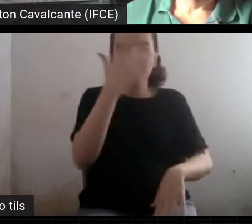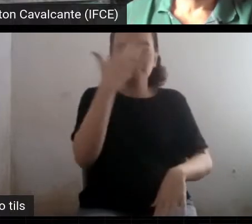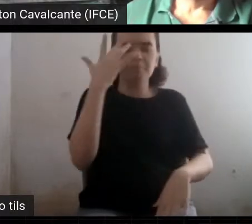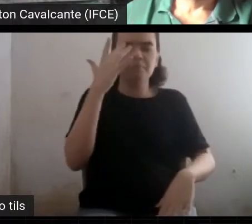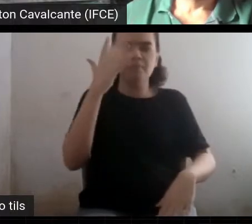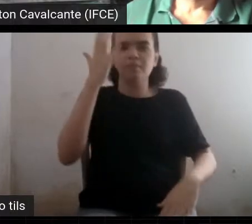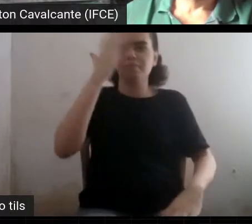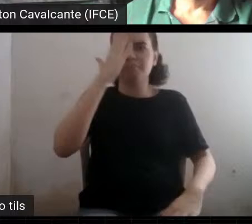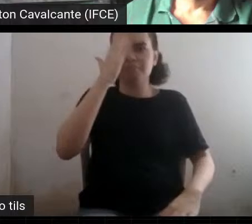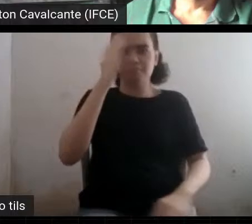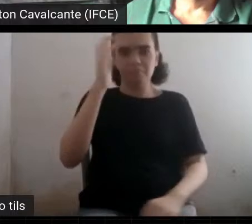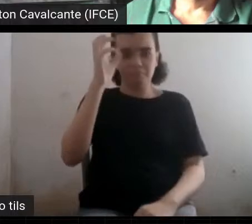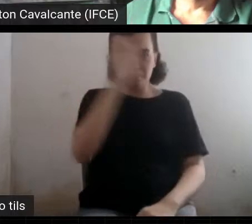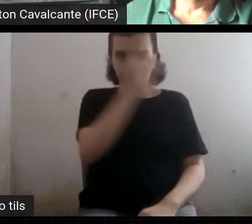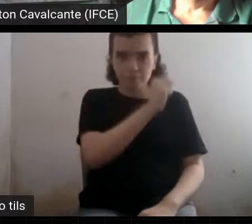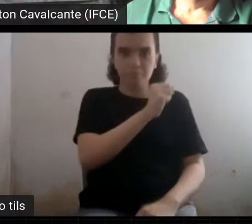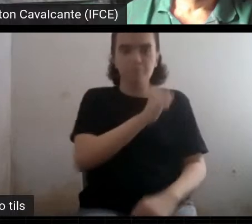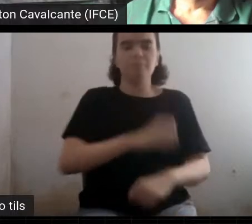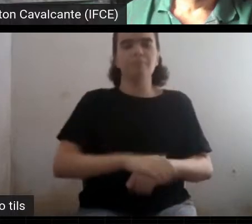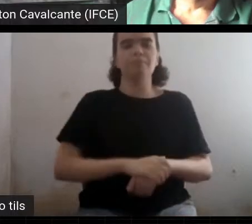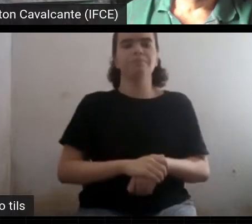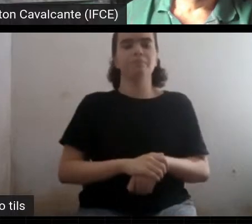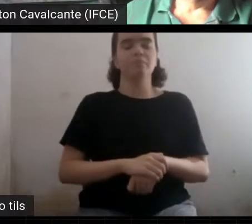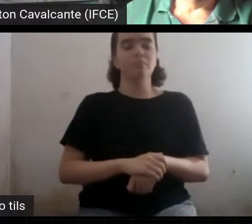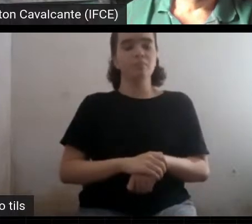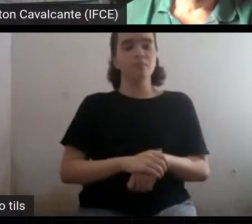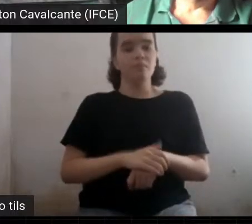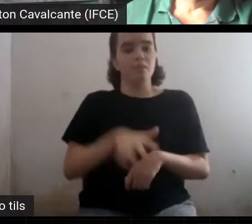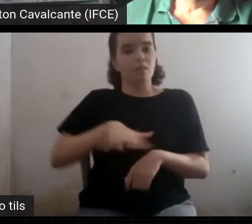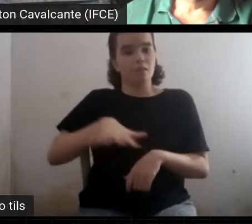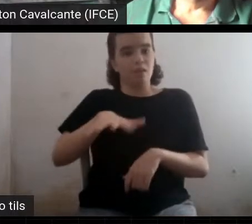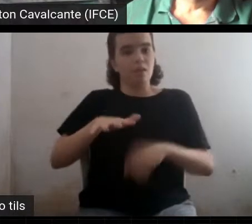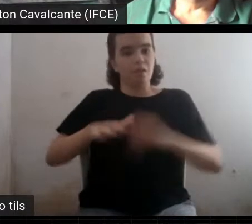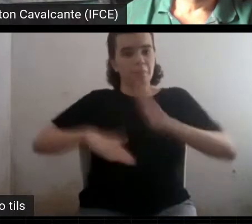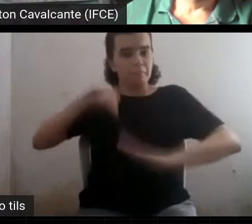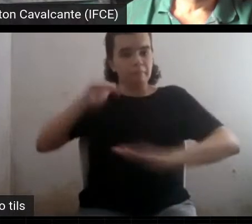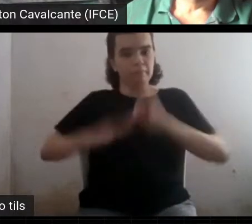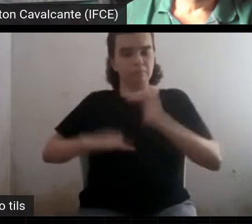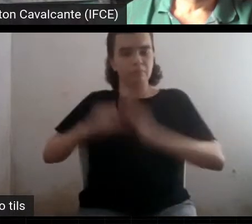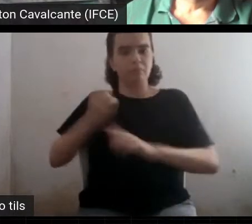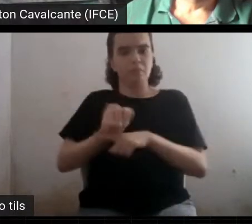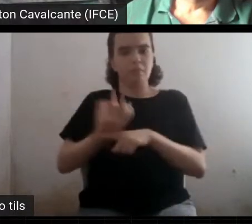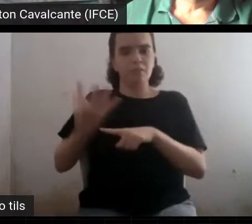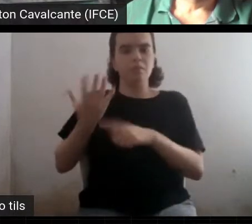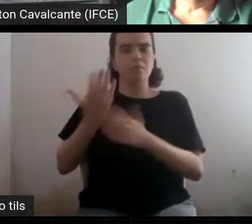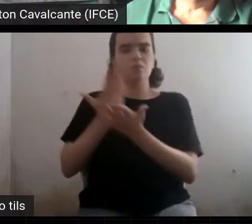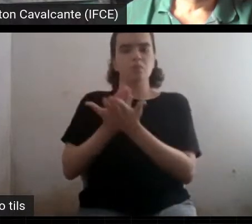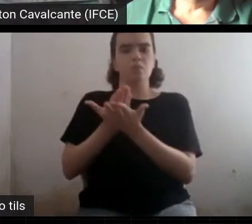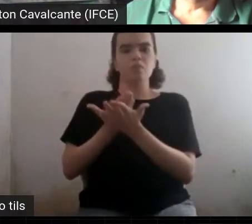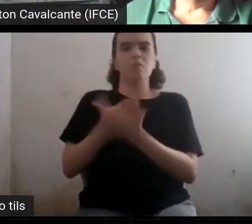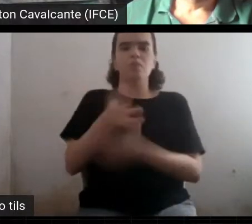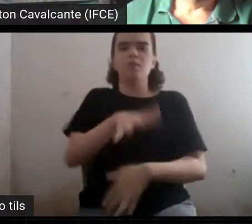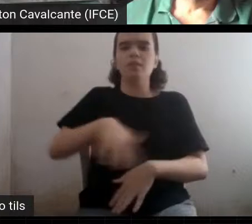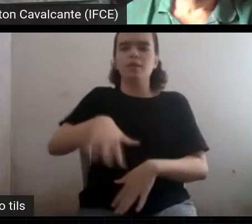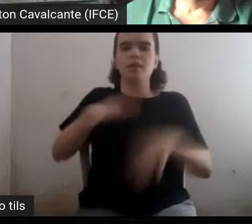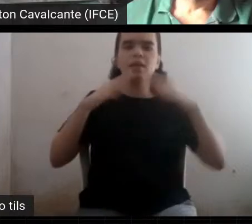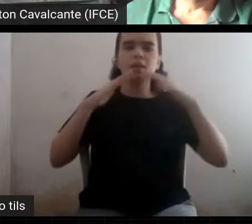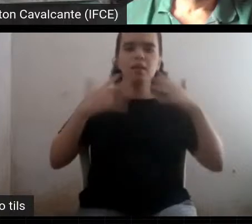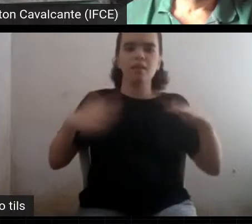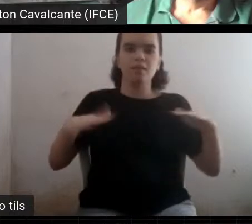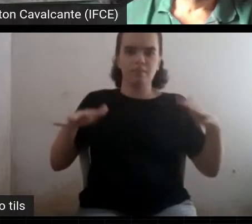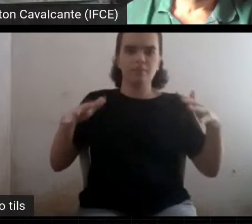leis naturais, e é isso que a gente tenta aprender e utilizar. É o ciclo, foi isso que eu tentei